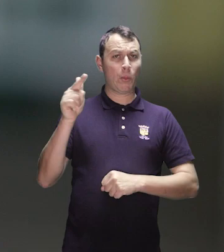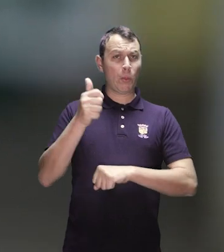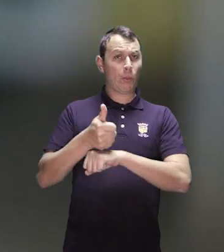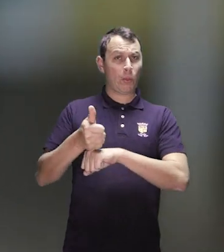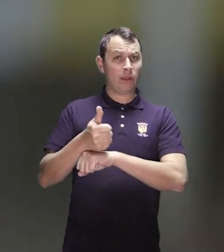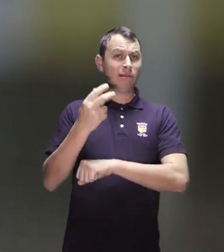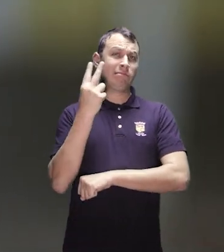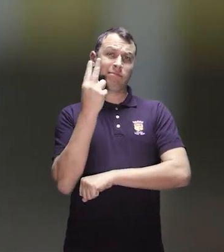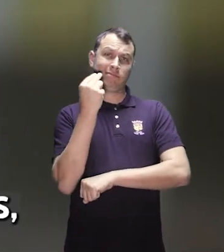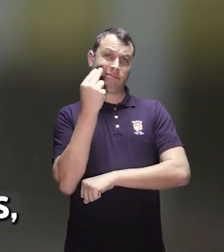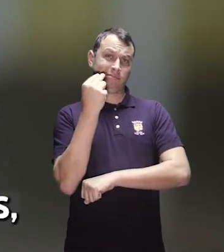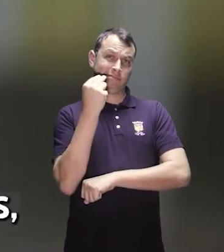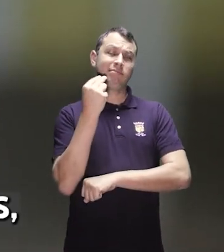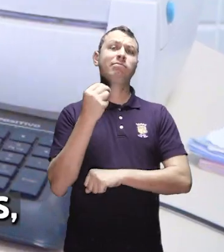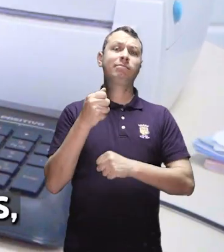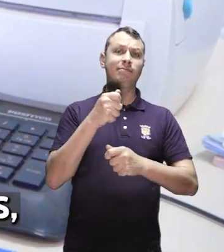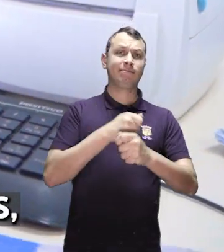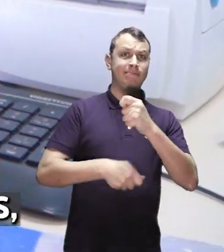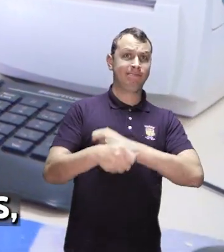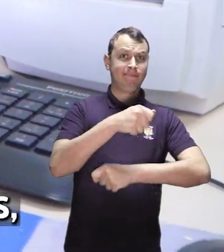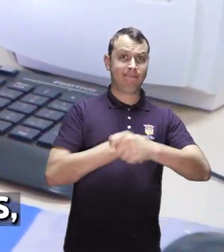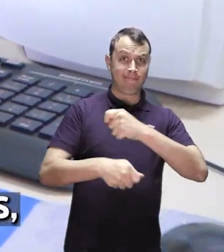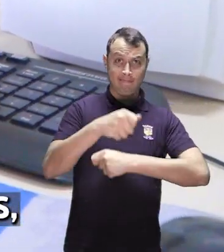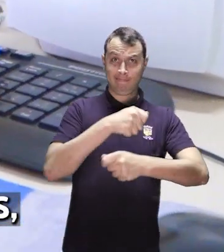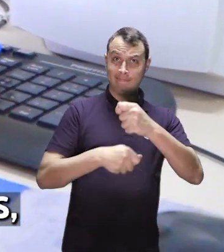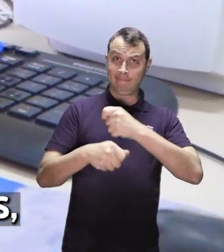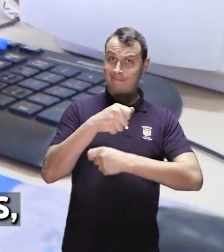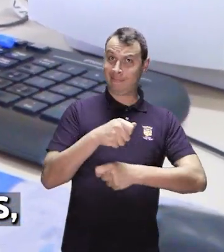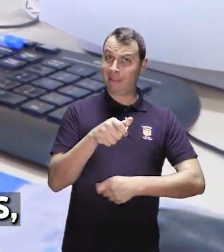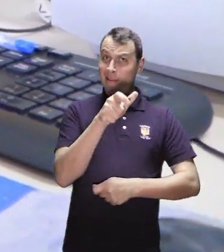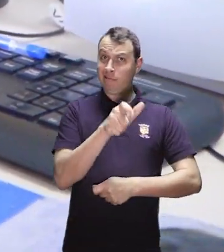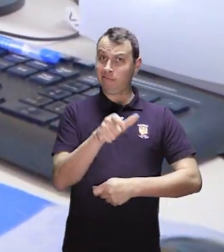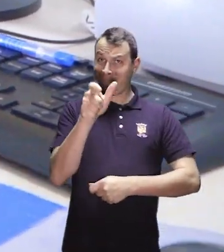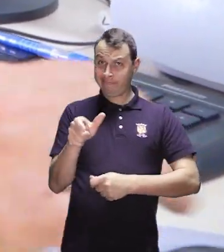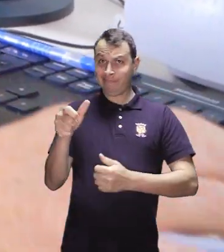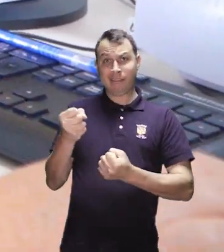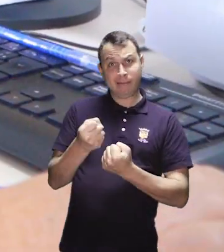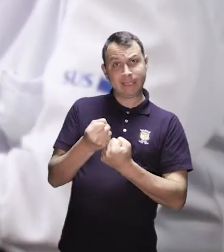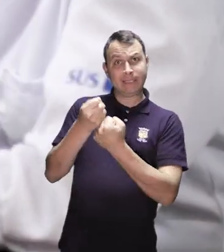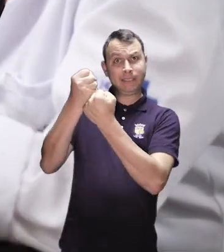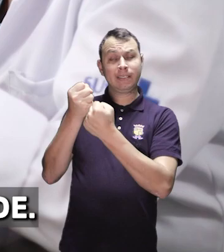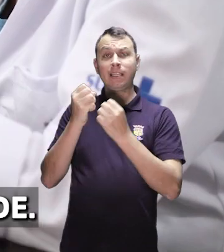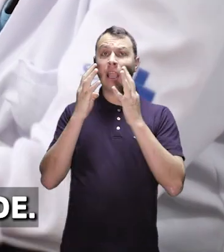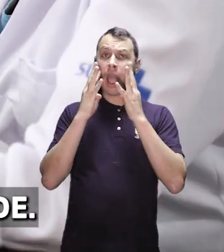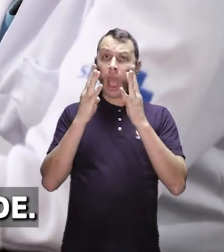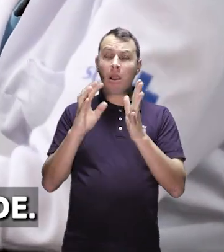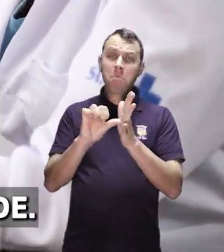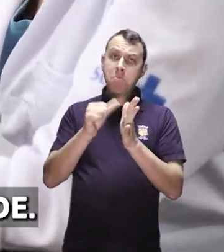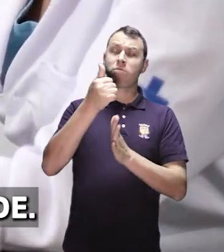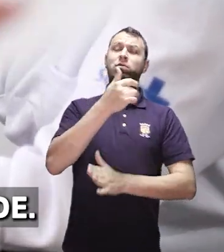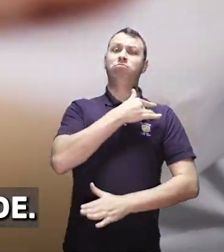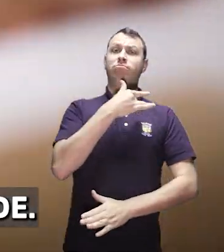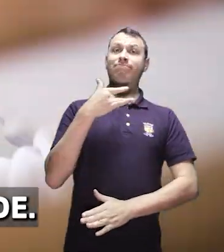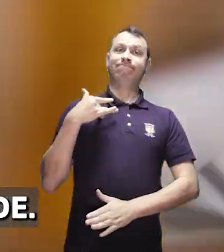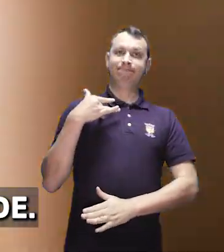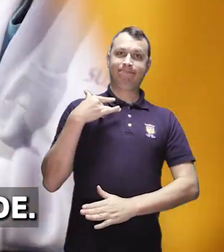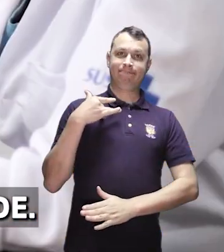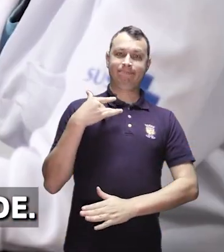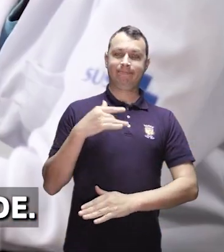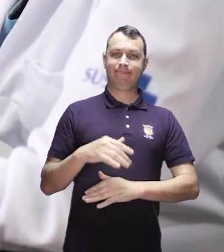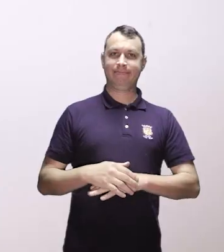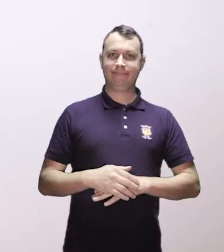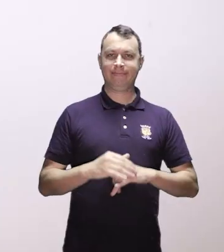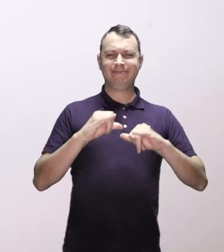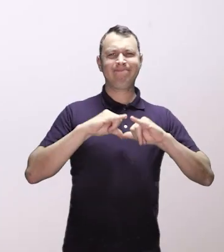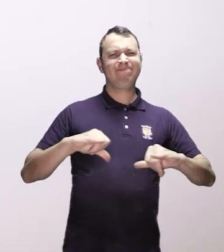Outros profissionais, como nutricionistas e administrativos, atuam para fortalecer o trabalho da atenção primária à